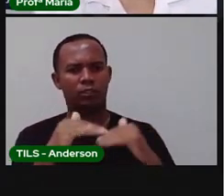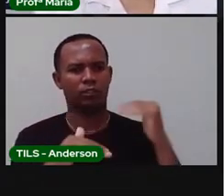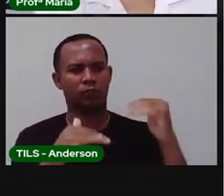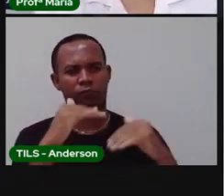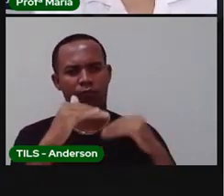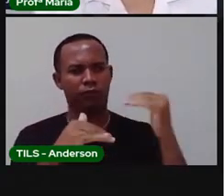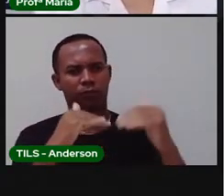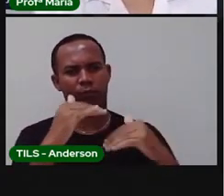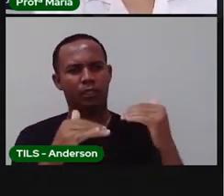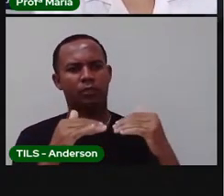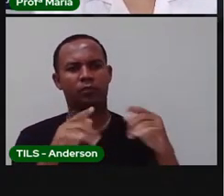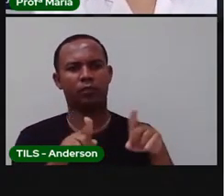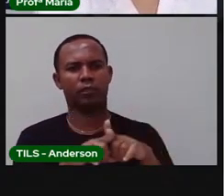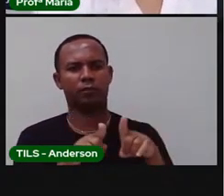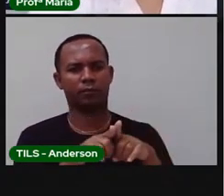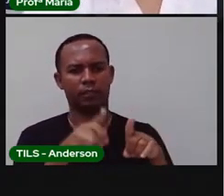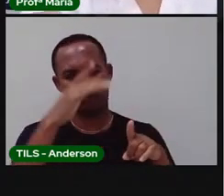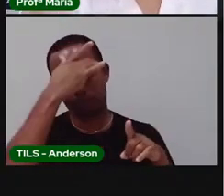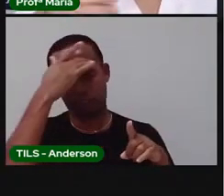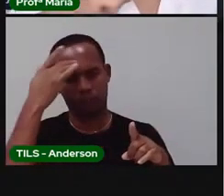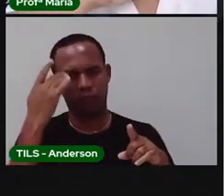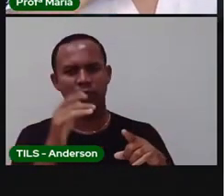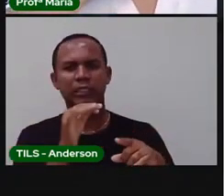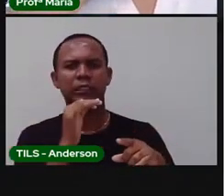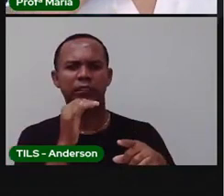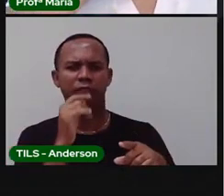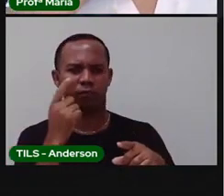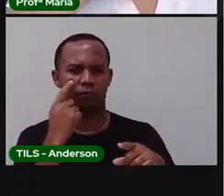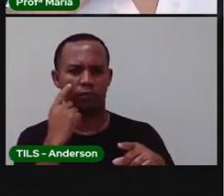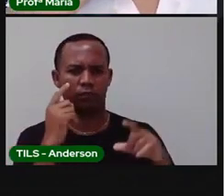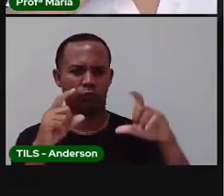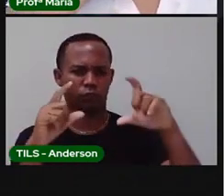pleno do ser humano. Uma reunião aí, né?